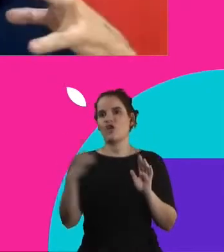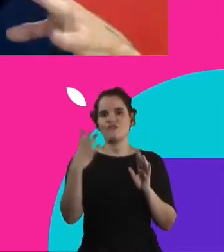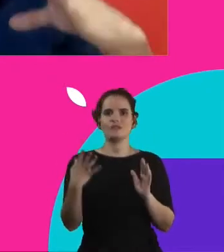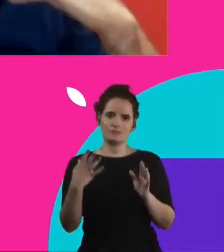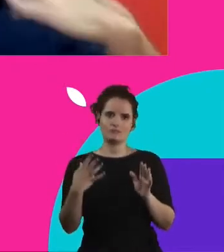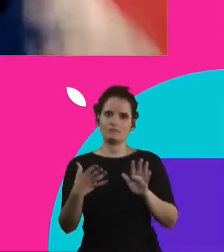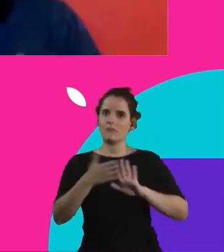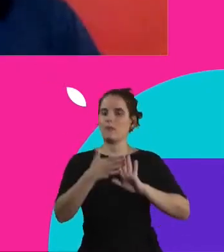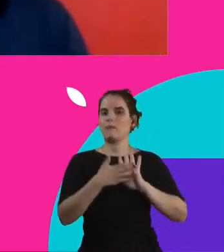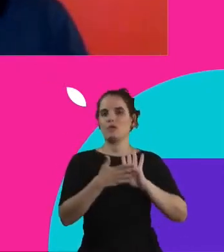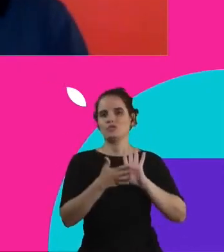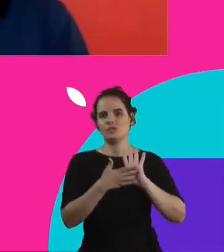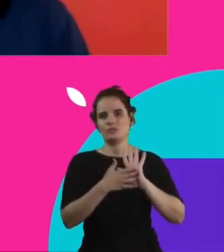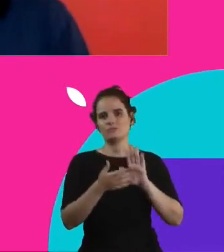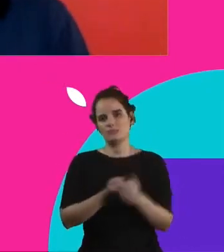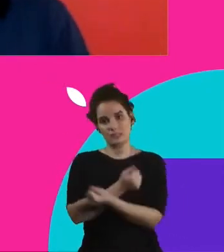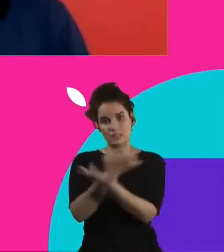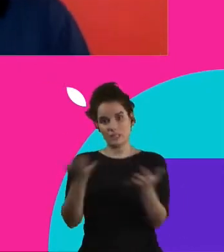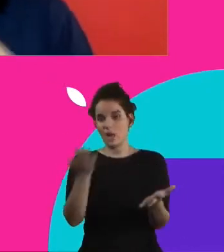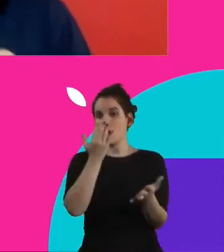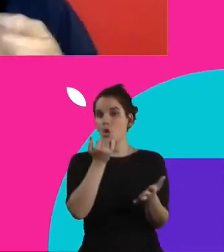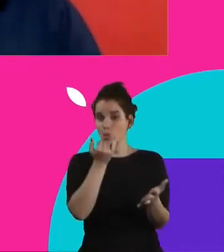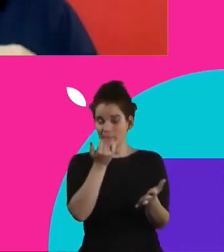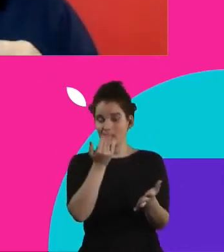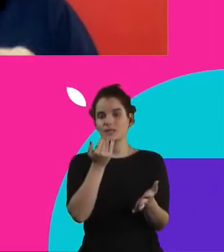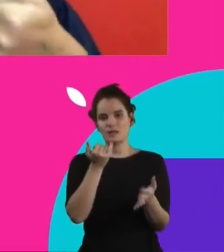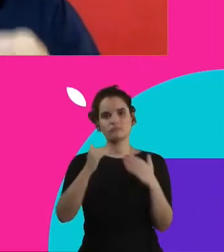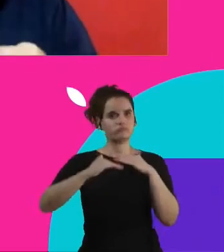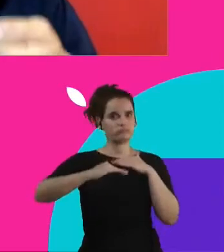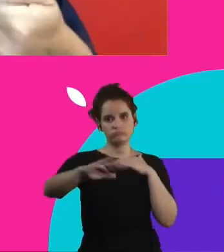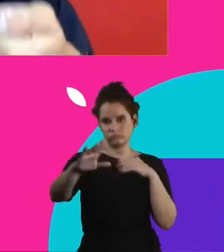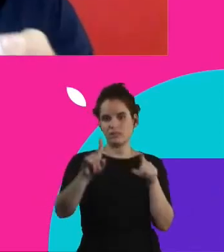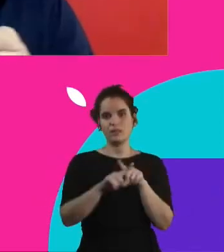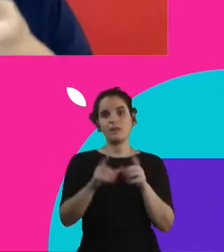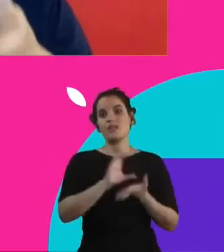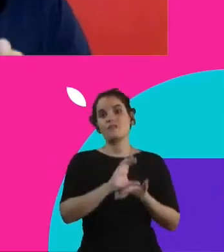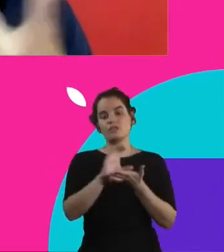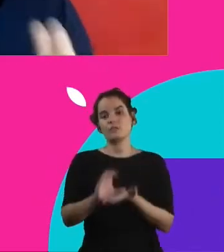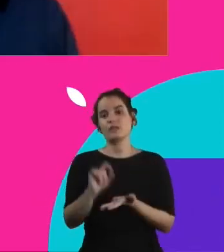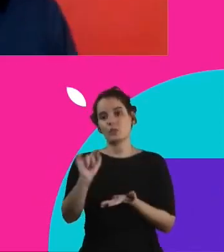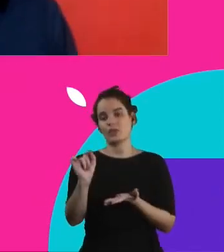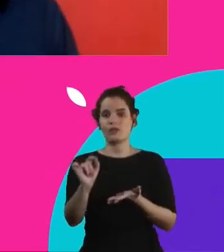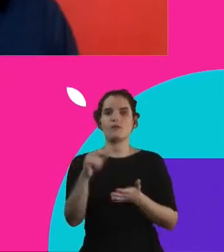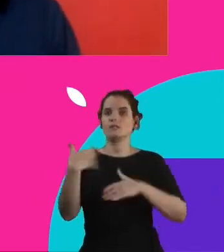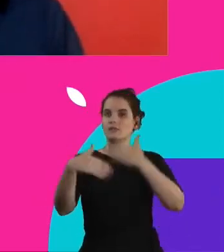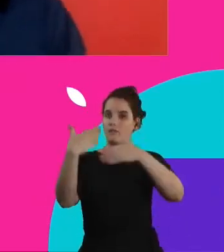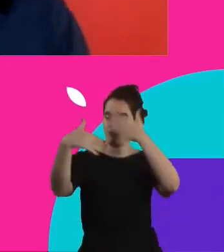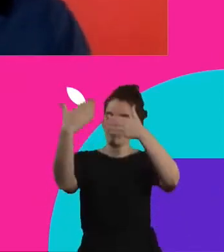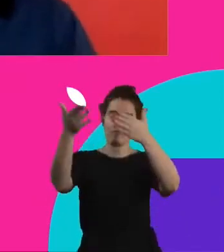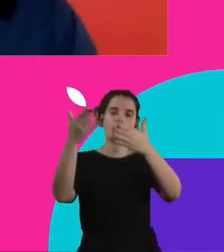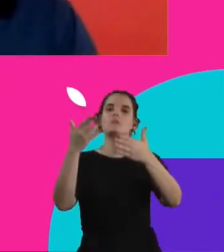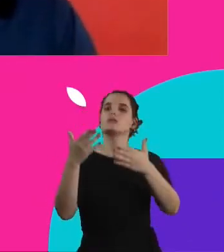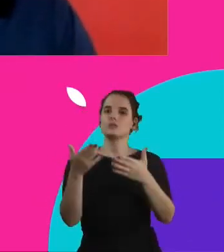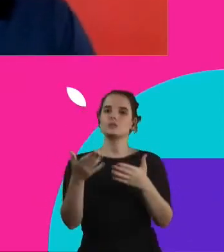ligado ao fornecimento contínuo de uma alimentação digna, mas também um investimento no desenvolvimento social, humano e sustentável.